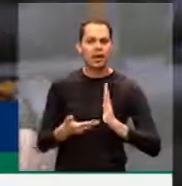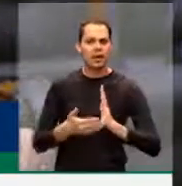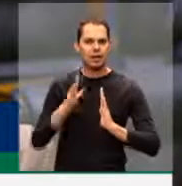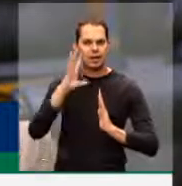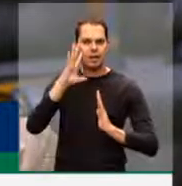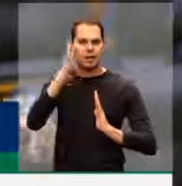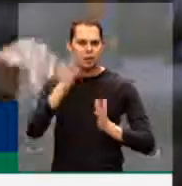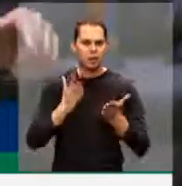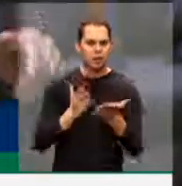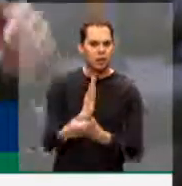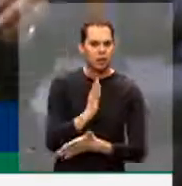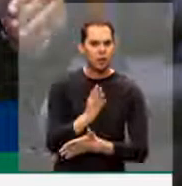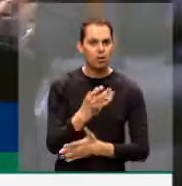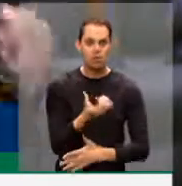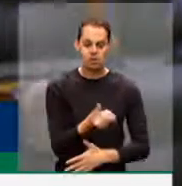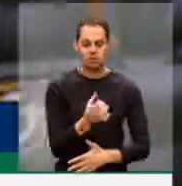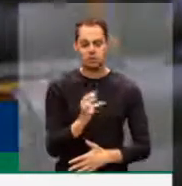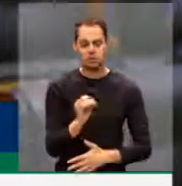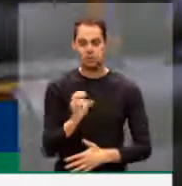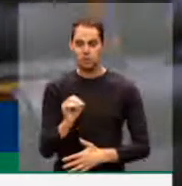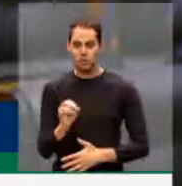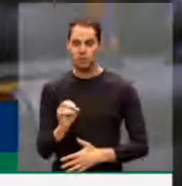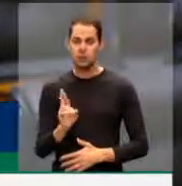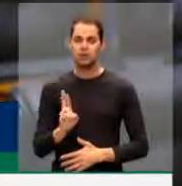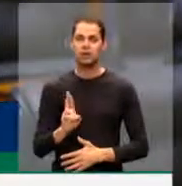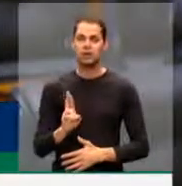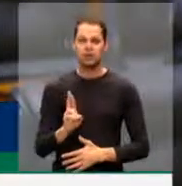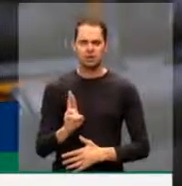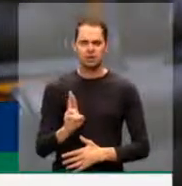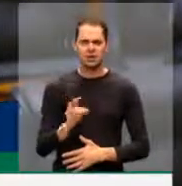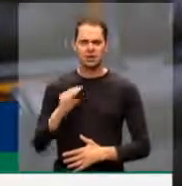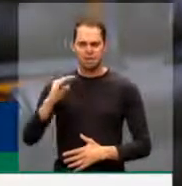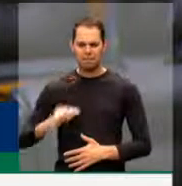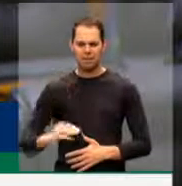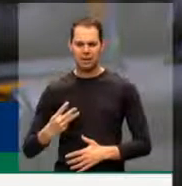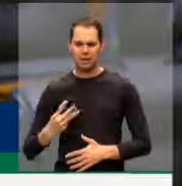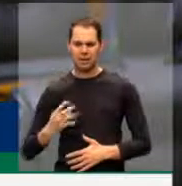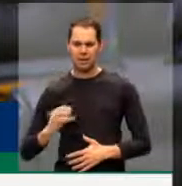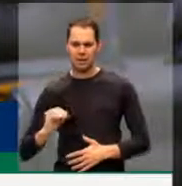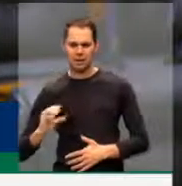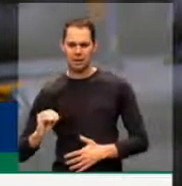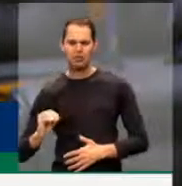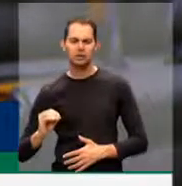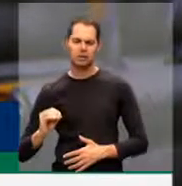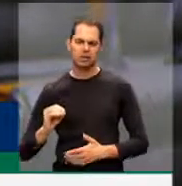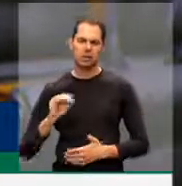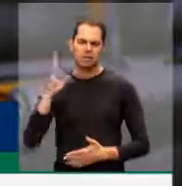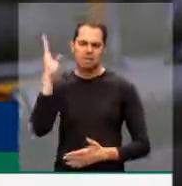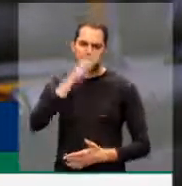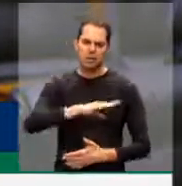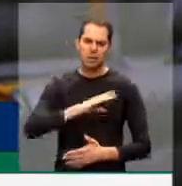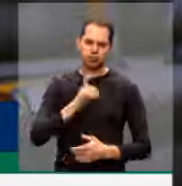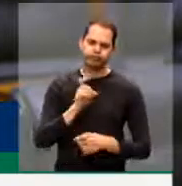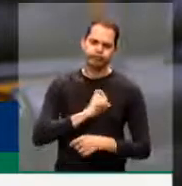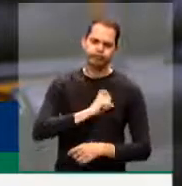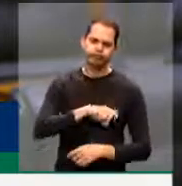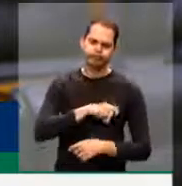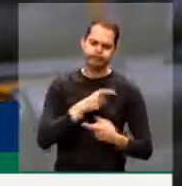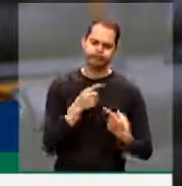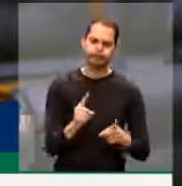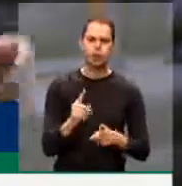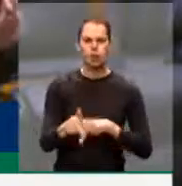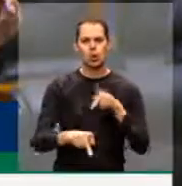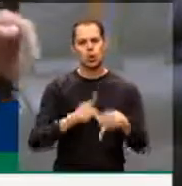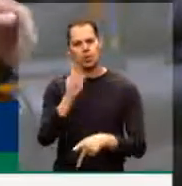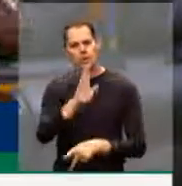aprovou. Isso foi uma crueldade para o povo brasileiro. Nós não aceitamos isso, nós da oposição, nós do PSB,